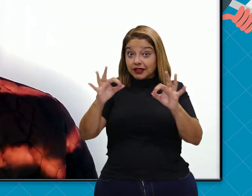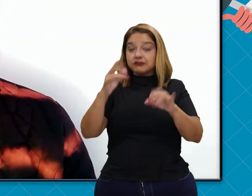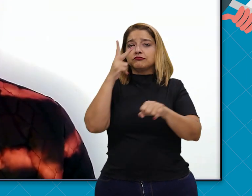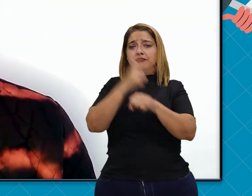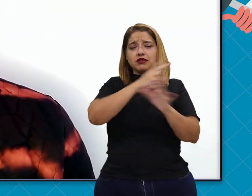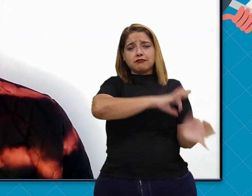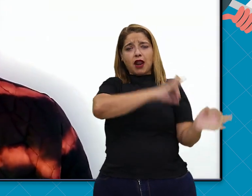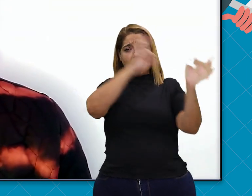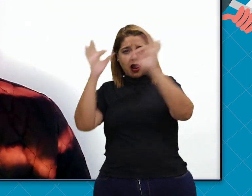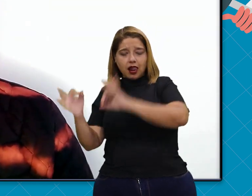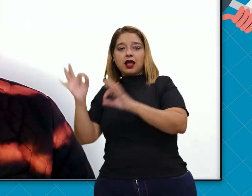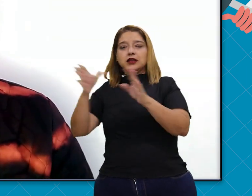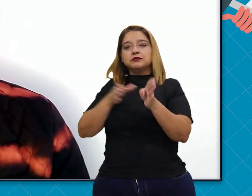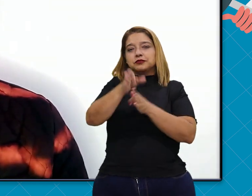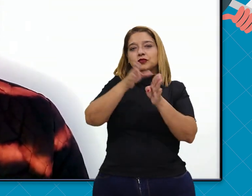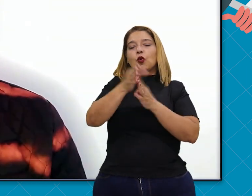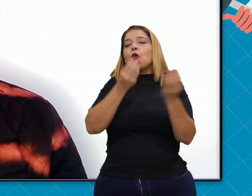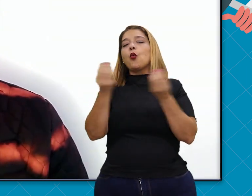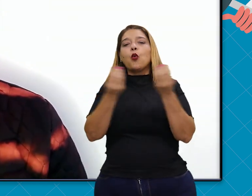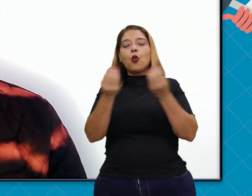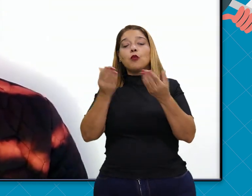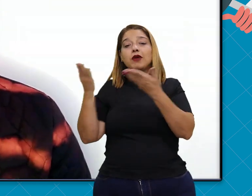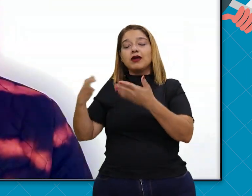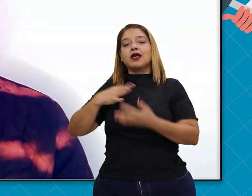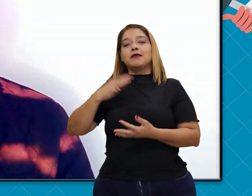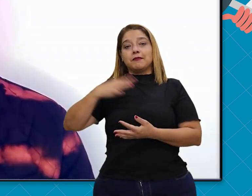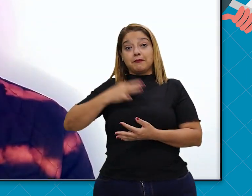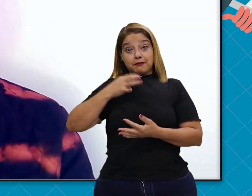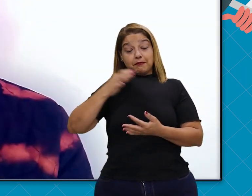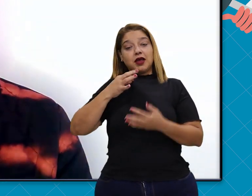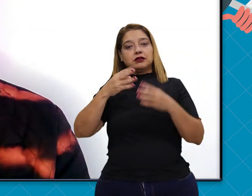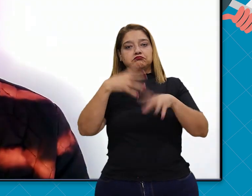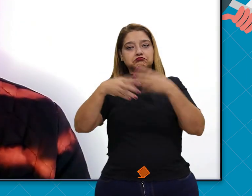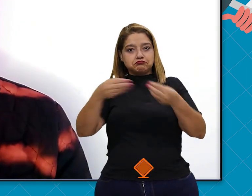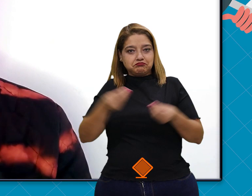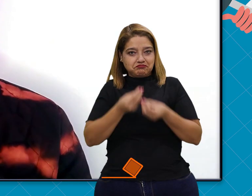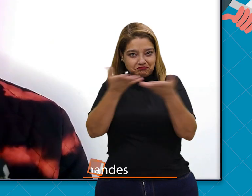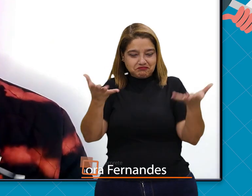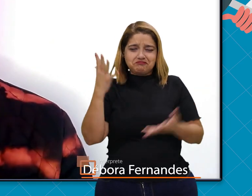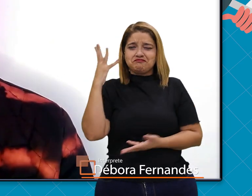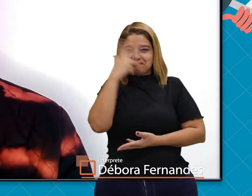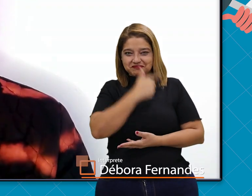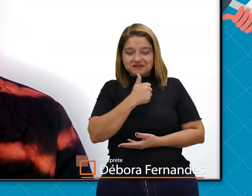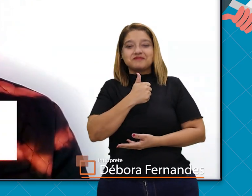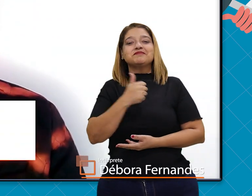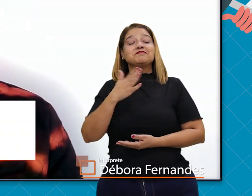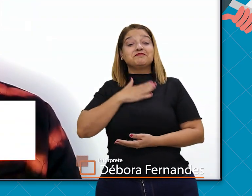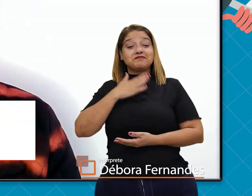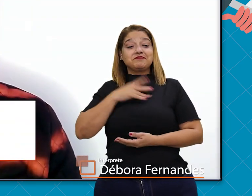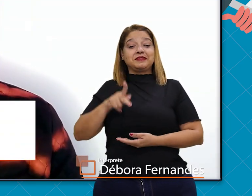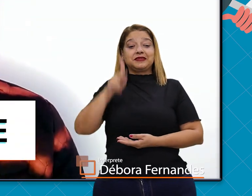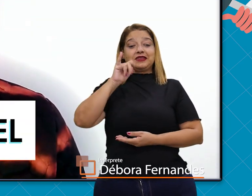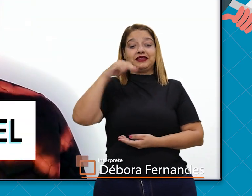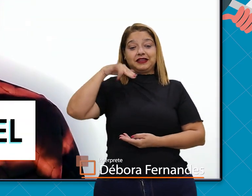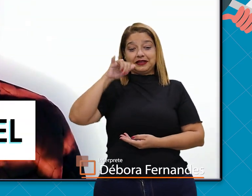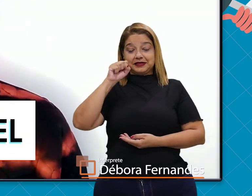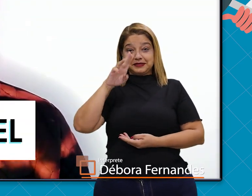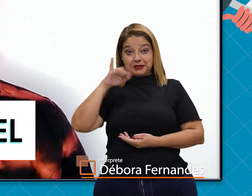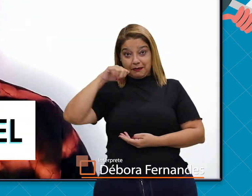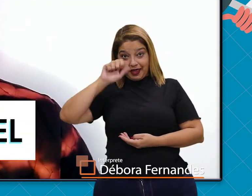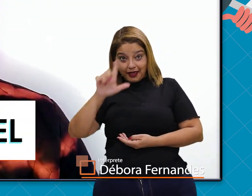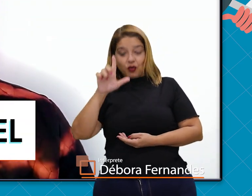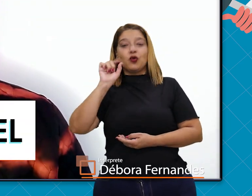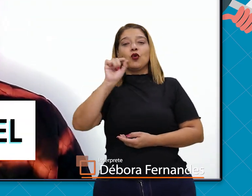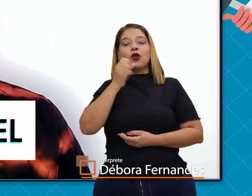ligado, até o final do vídeo, eu vou te falar como você pode ganhar esse tecido africano, que é muito, mas muito lindo. Eu sou Kini